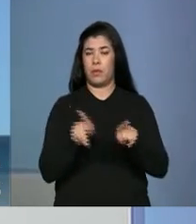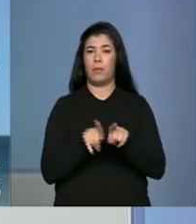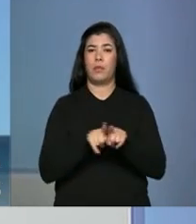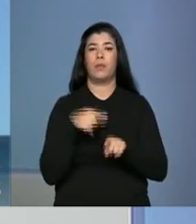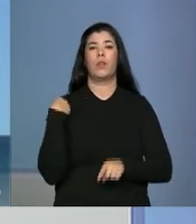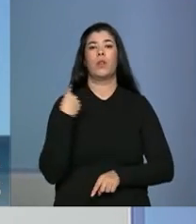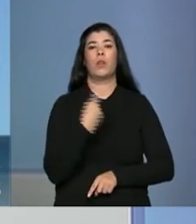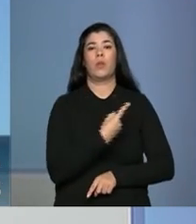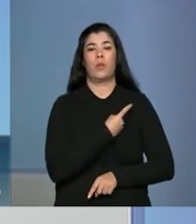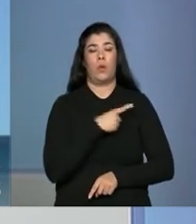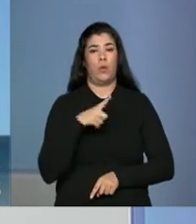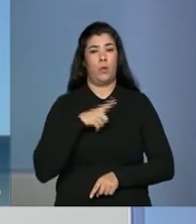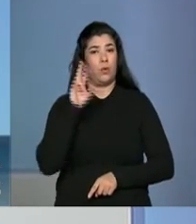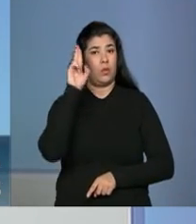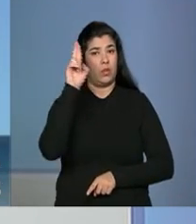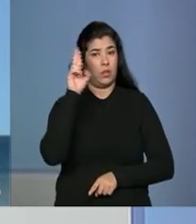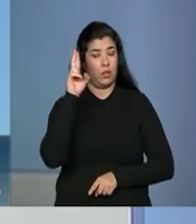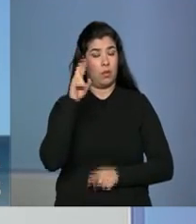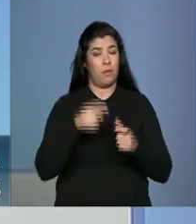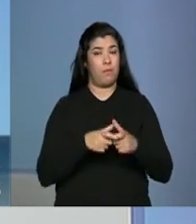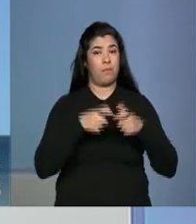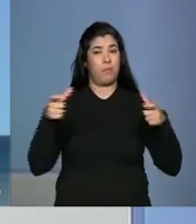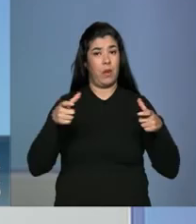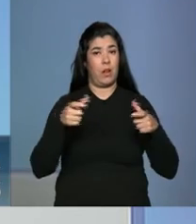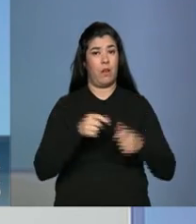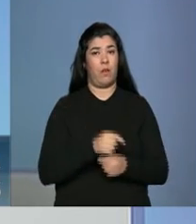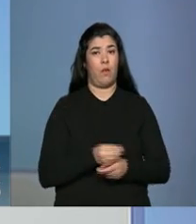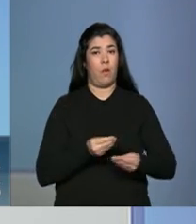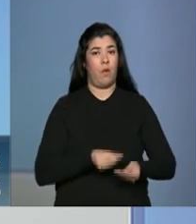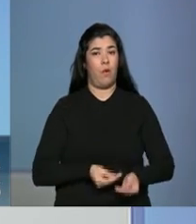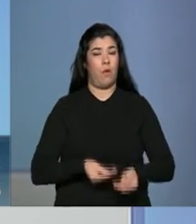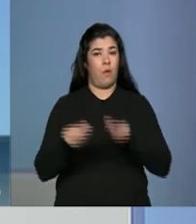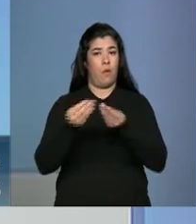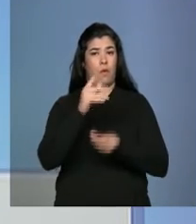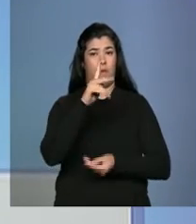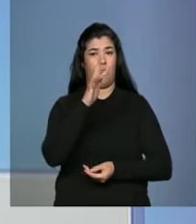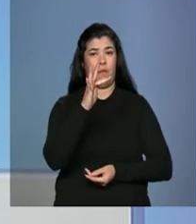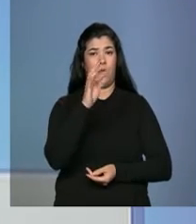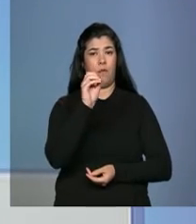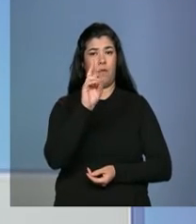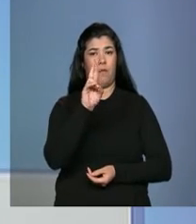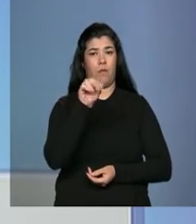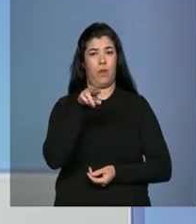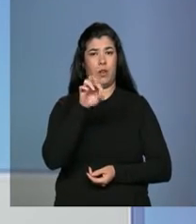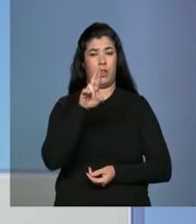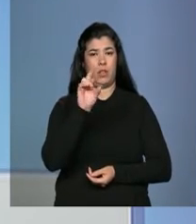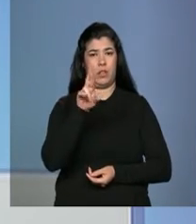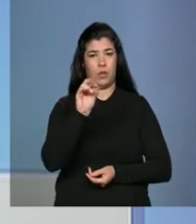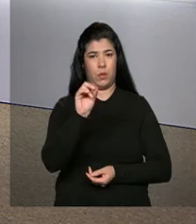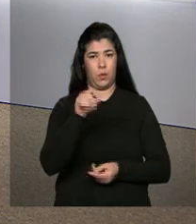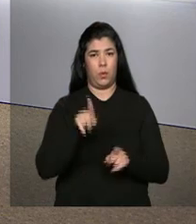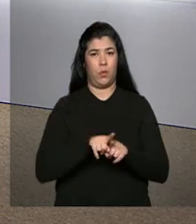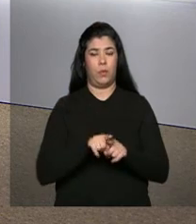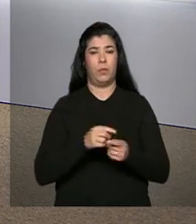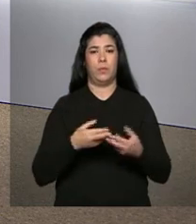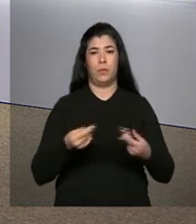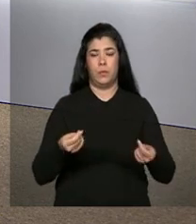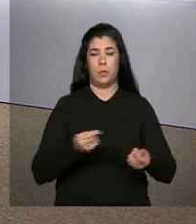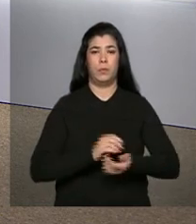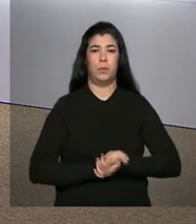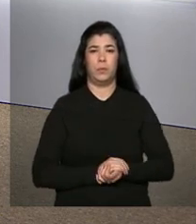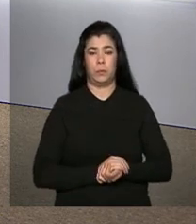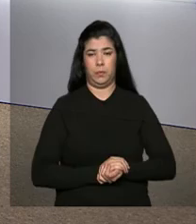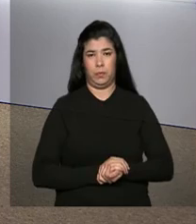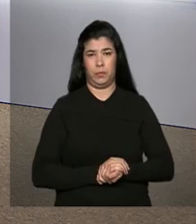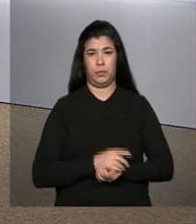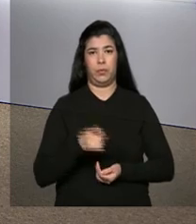os grandes fornecedores de proteínas e alimentos para o conjunto do mundo. E a